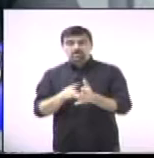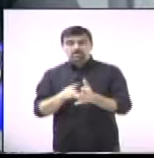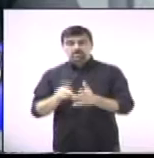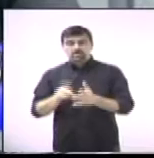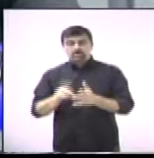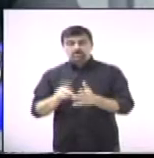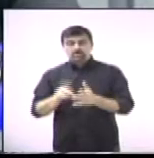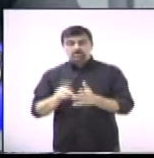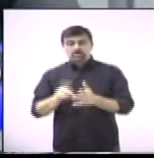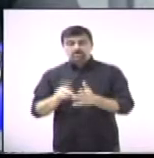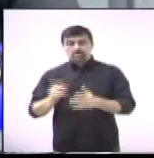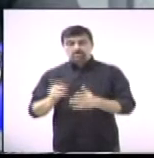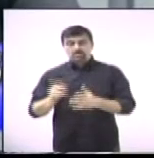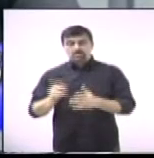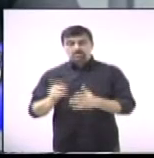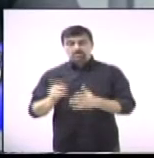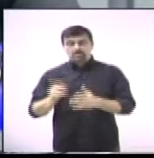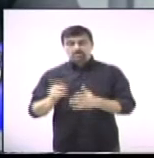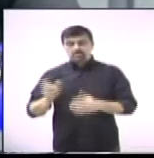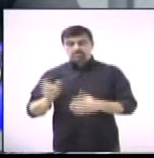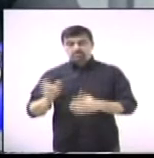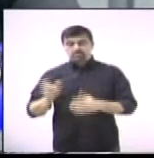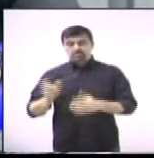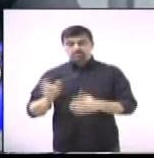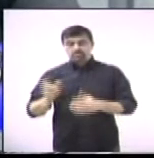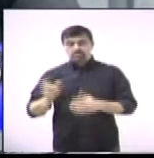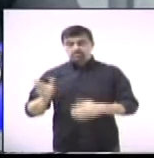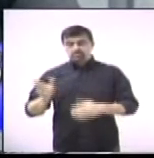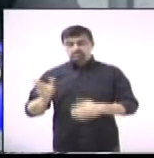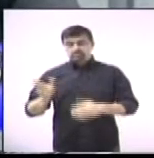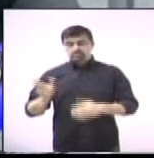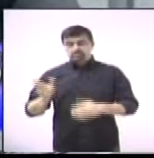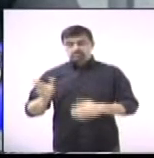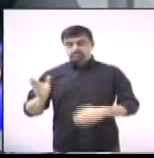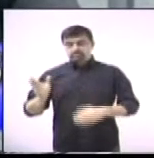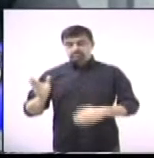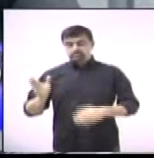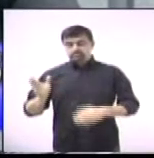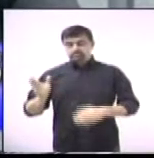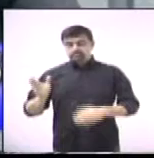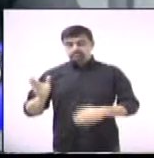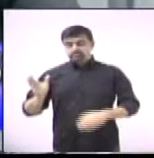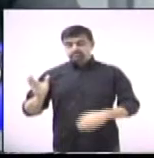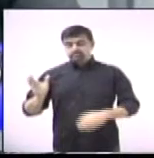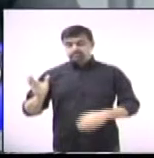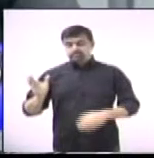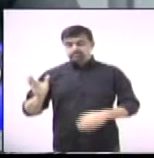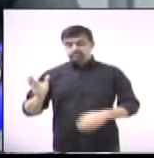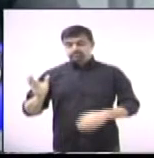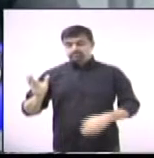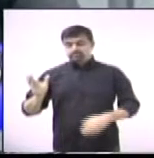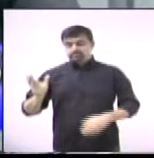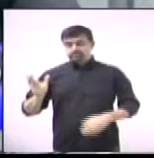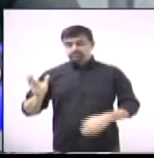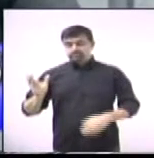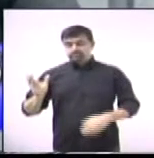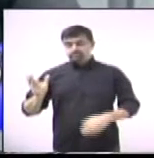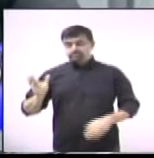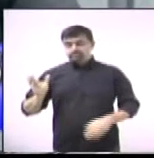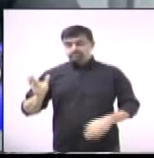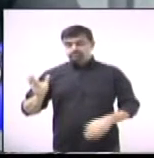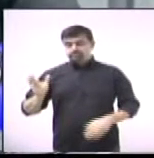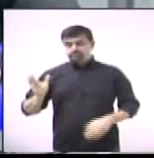Infelizmente, não foi possível. Várias tentativas já foram feitas aqui na Câmara. fiz requerimento às outras bandeiras depois como vereador.